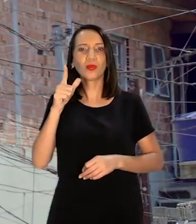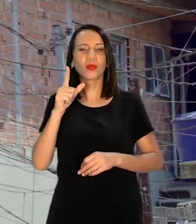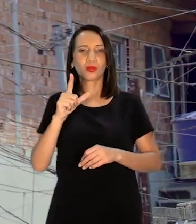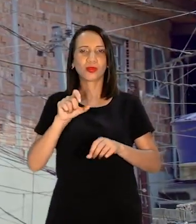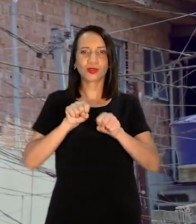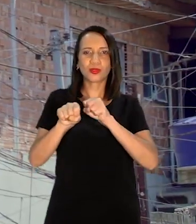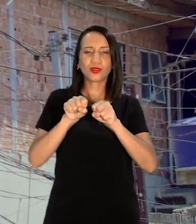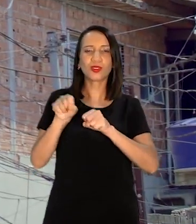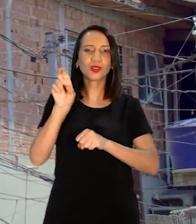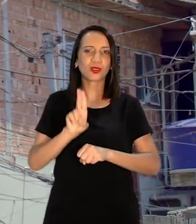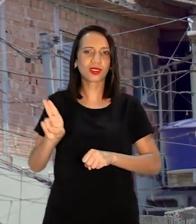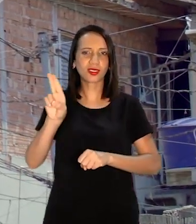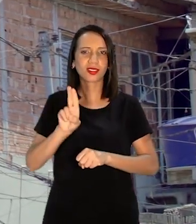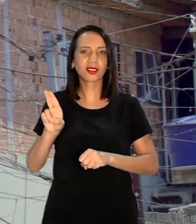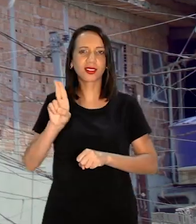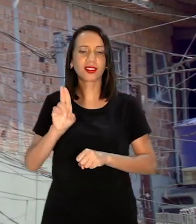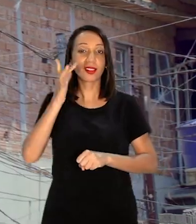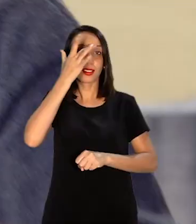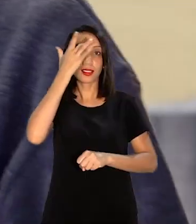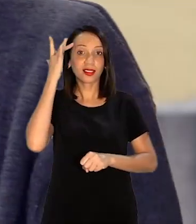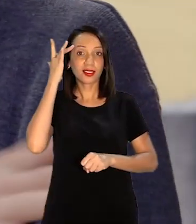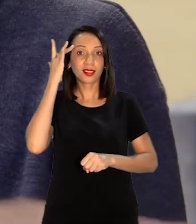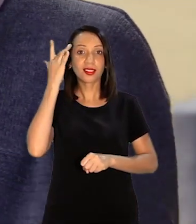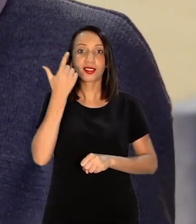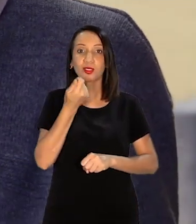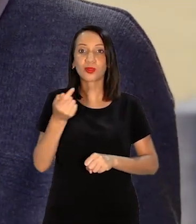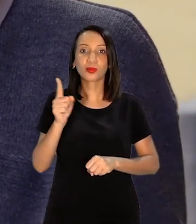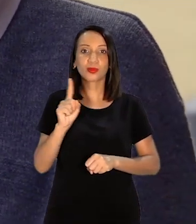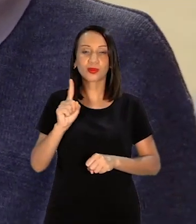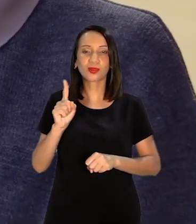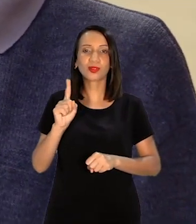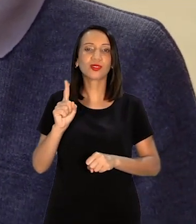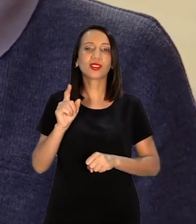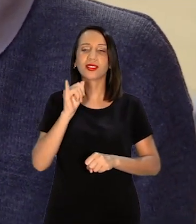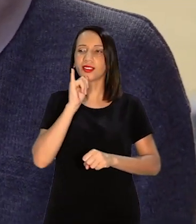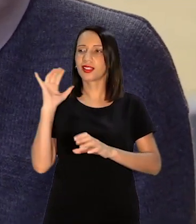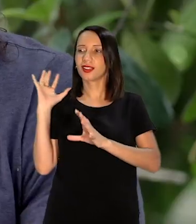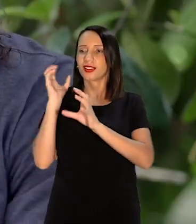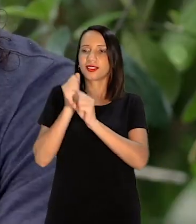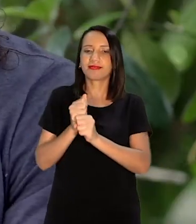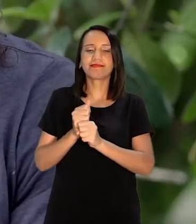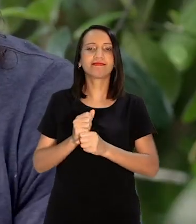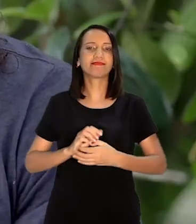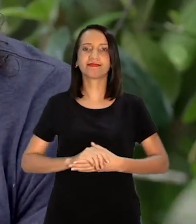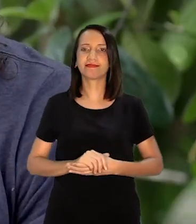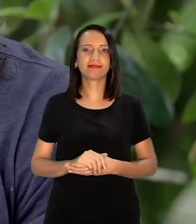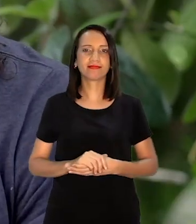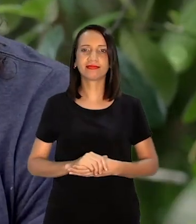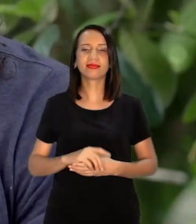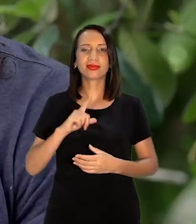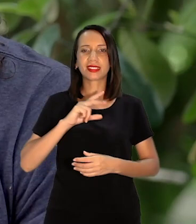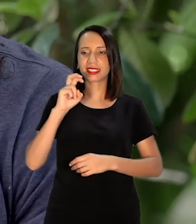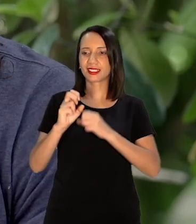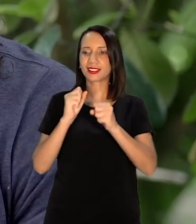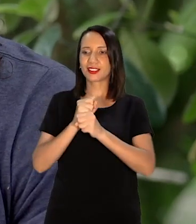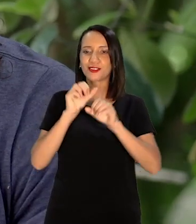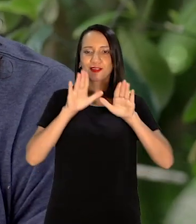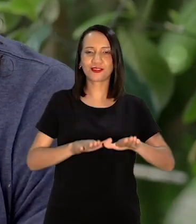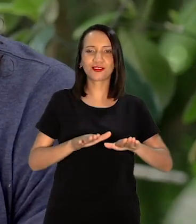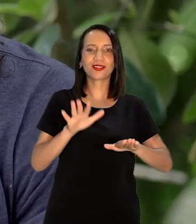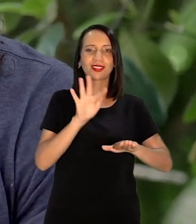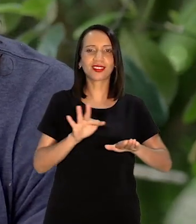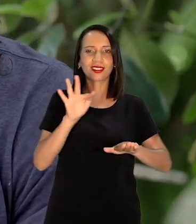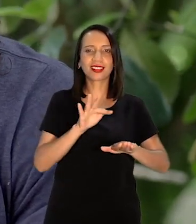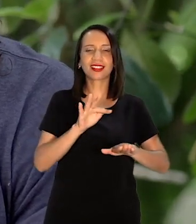universitárias Então A pessoa Precisa ter uma referência Uma bagagem Professor Maurício Cinco anos que eu fiquei lá Se tivesse